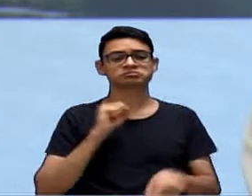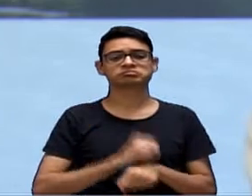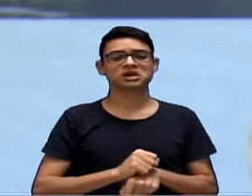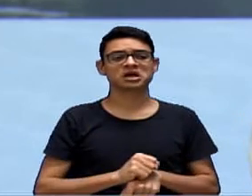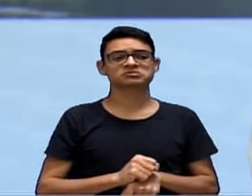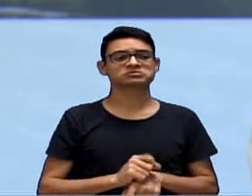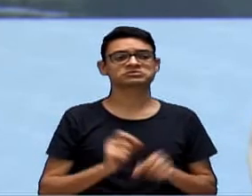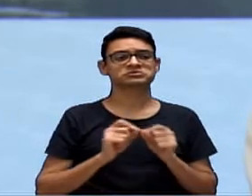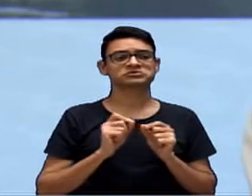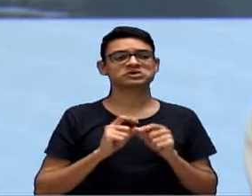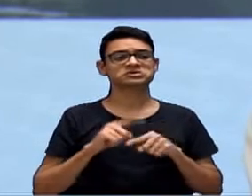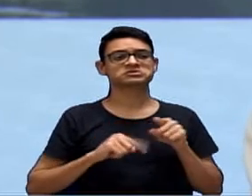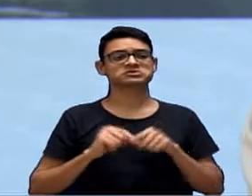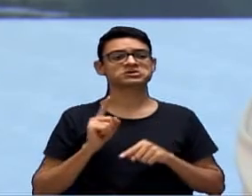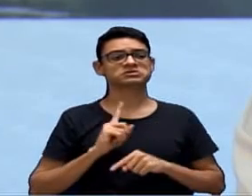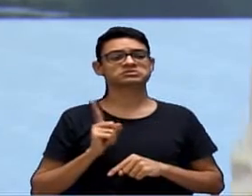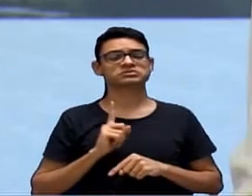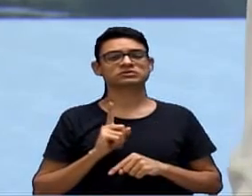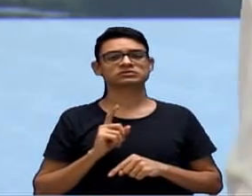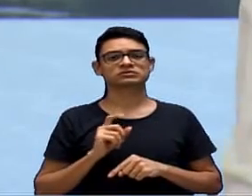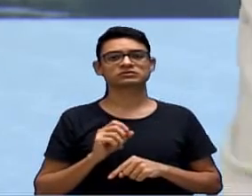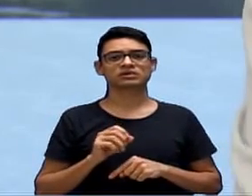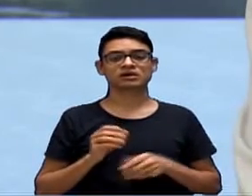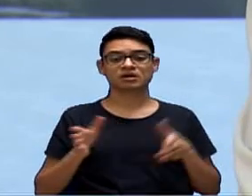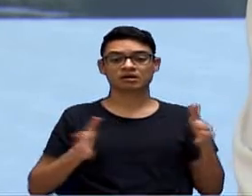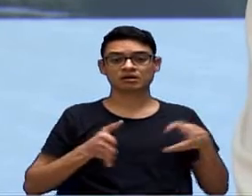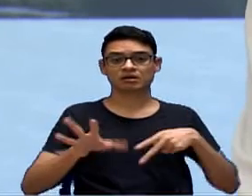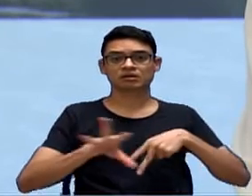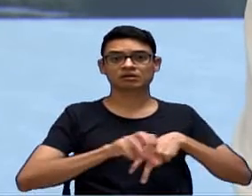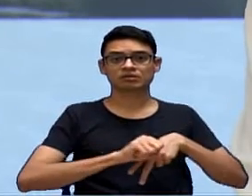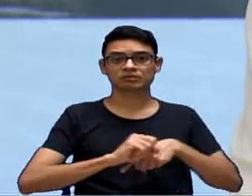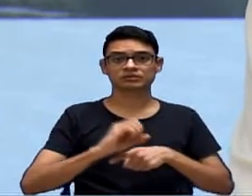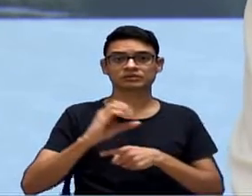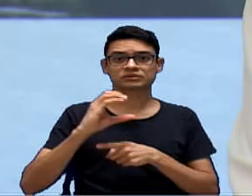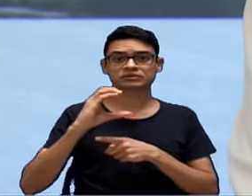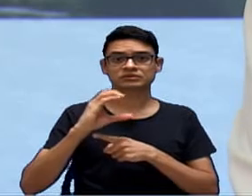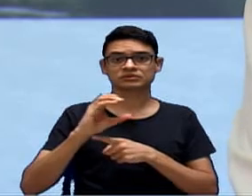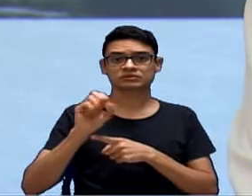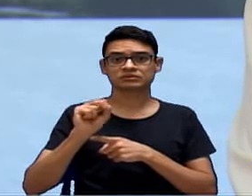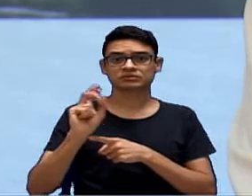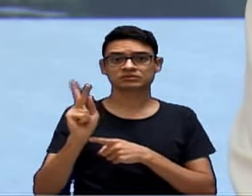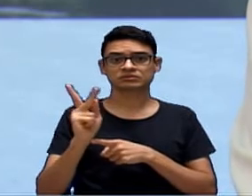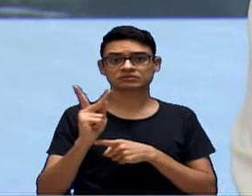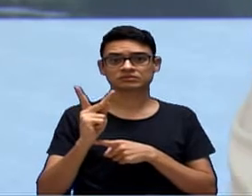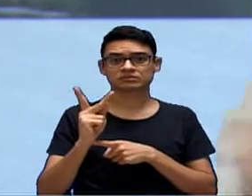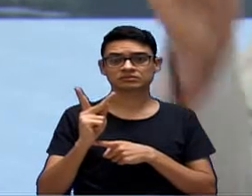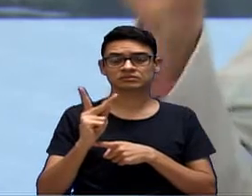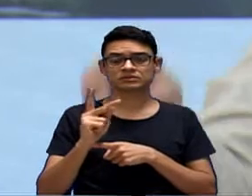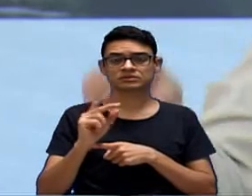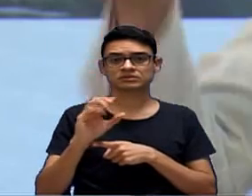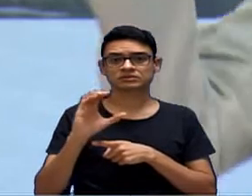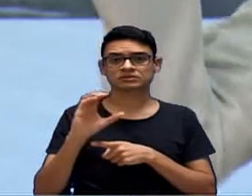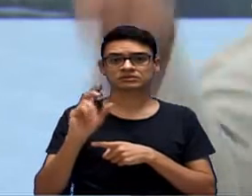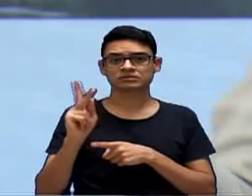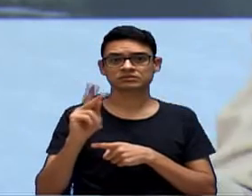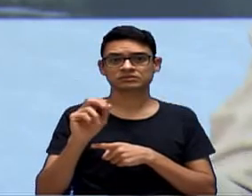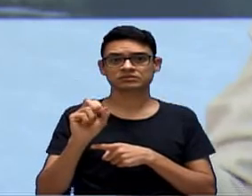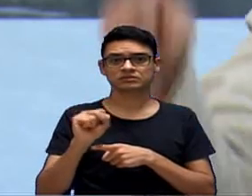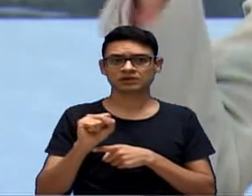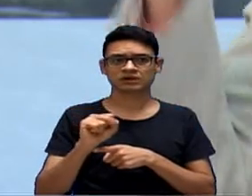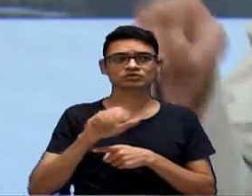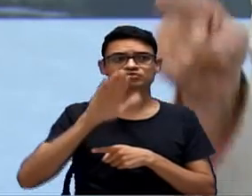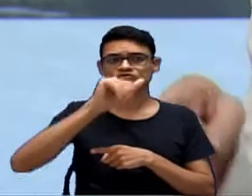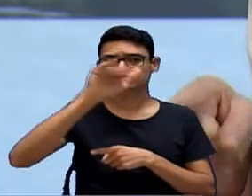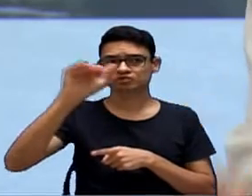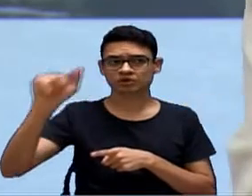Nesse período da pandemia o CHS simplesmente deixou de atender os pacientes com câncer? Então vamos chamar uma audiência aqui com todos